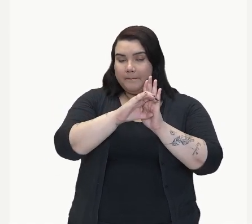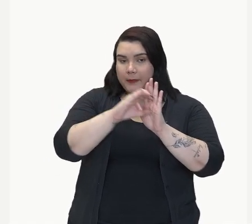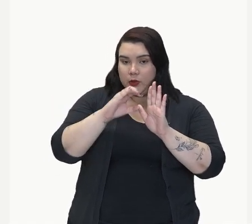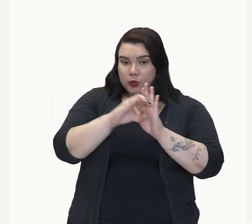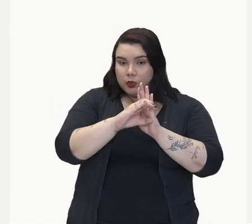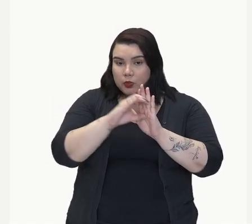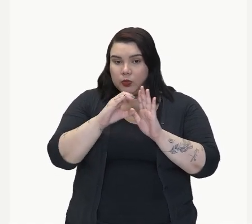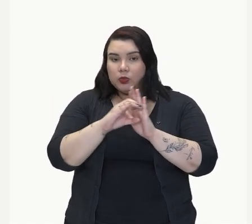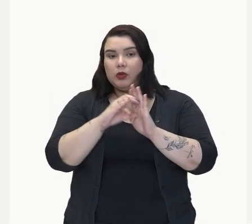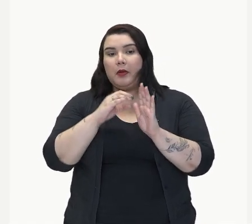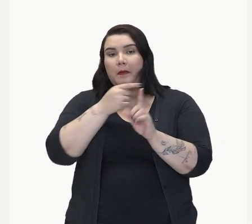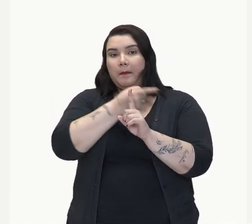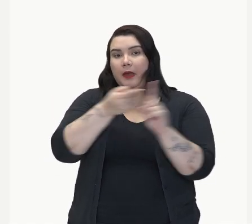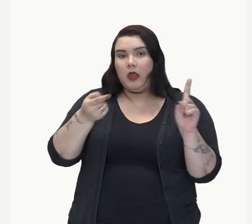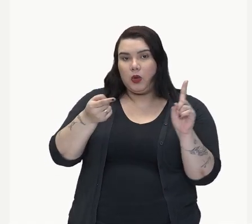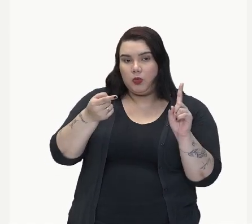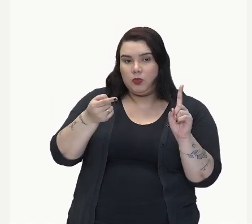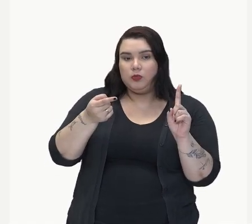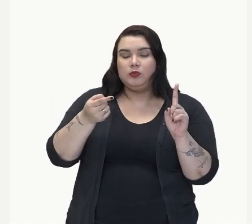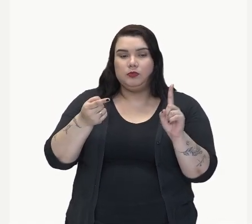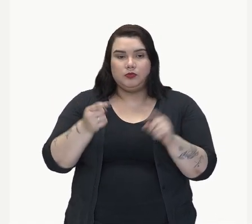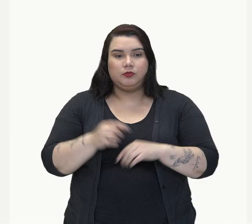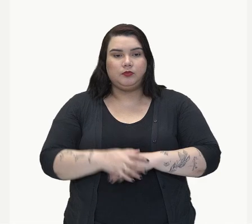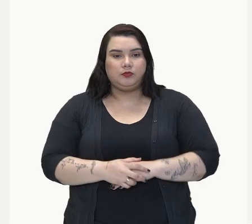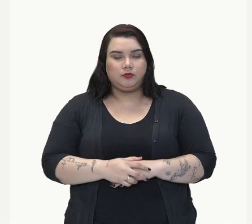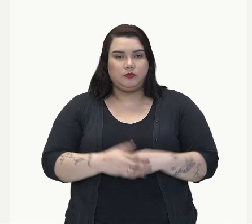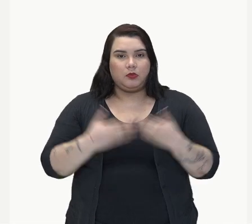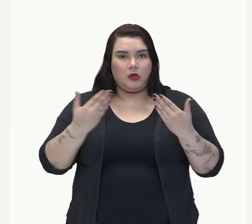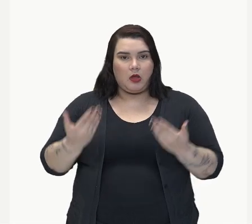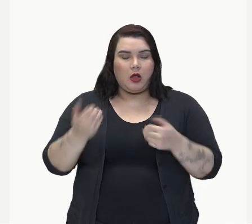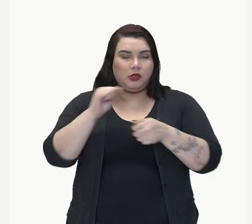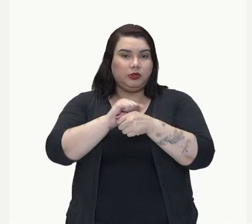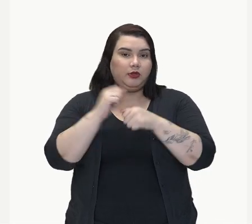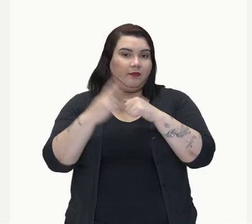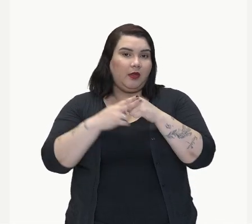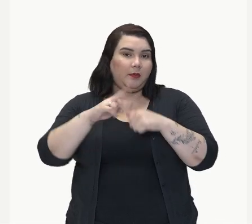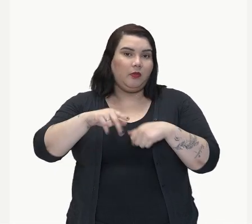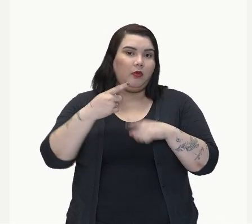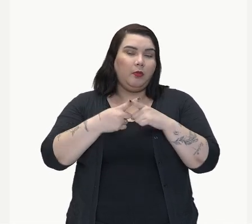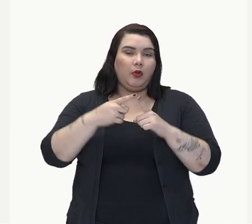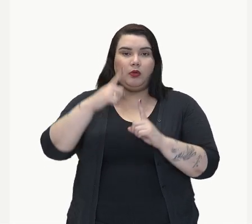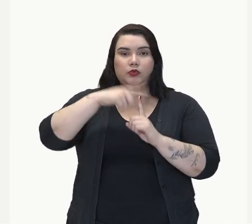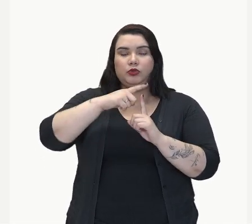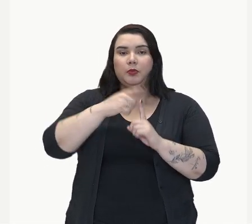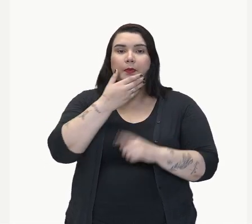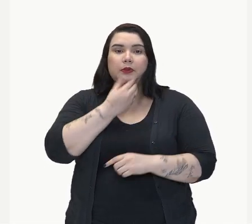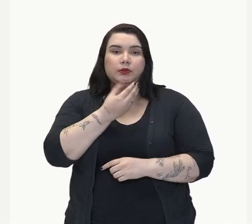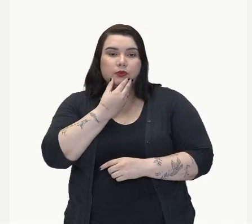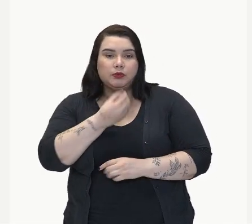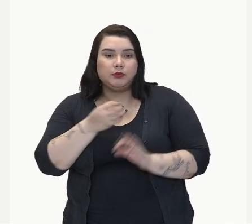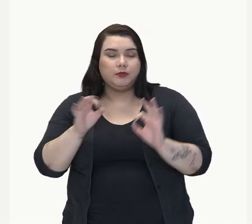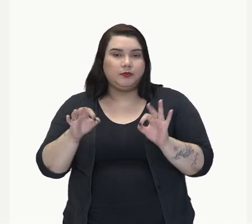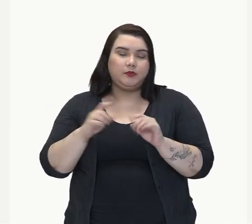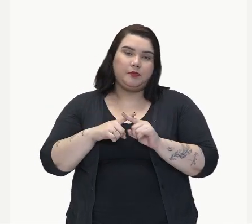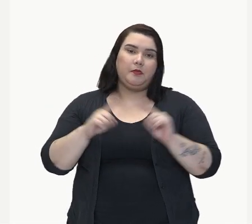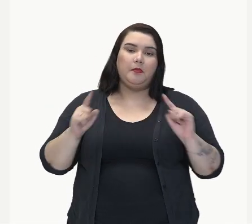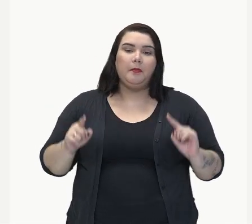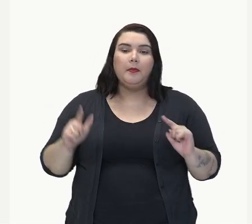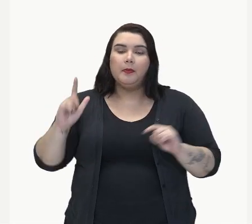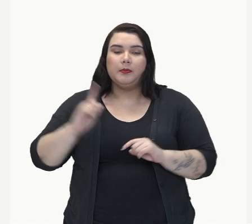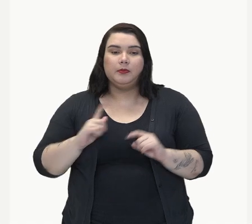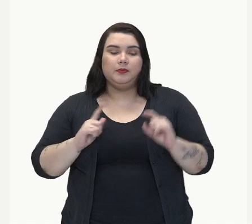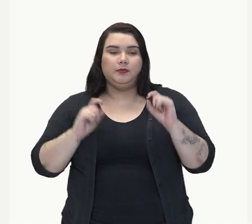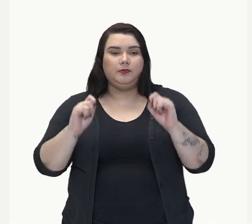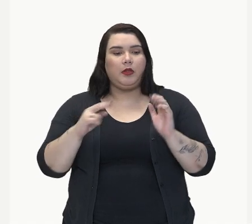meio também. Aí não é advérbio porque está no masculino. Mas, eu tenho aqui,